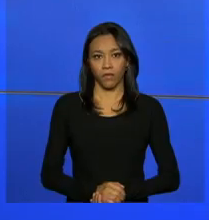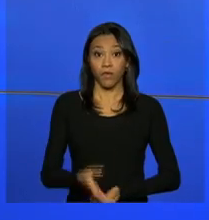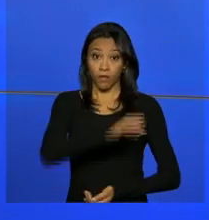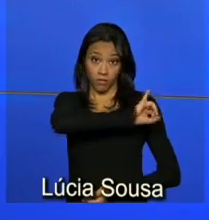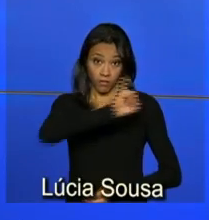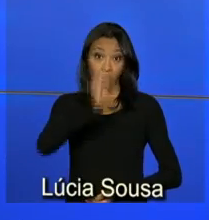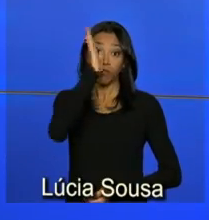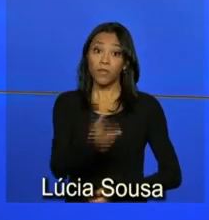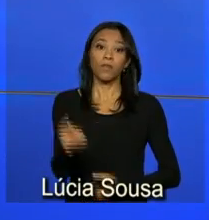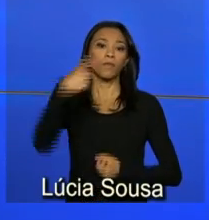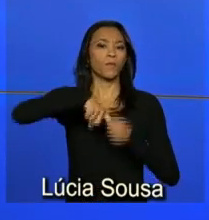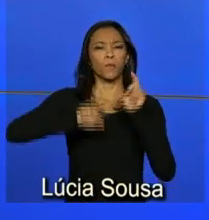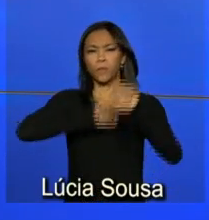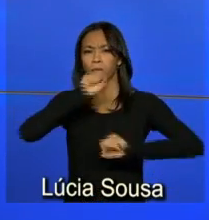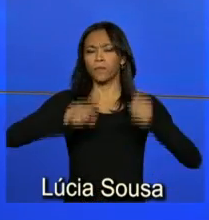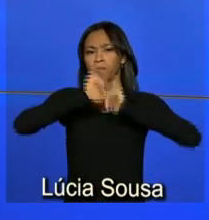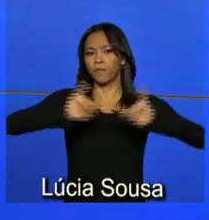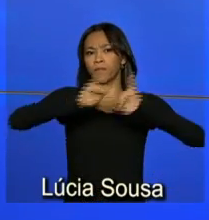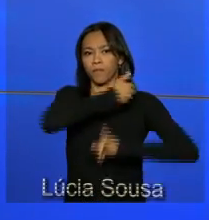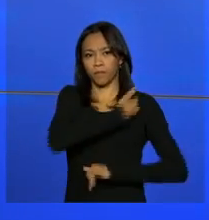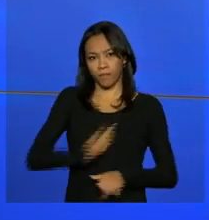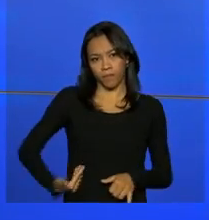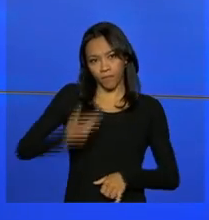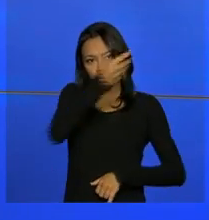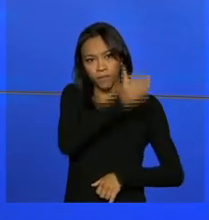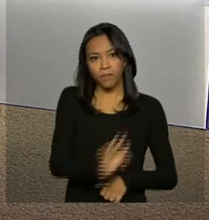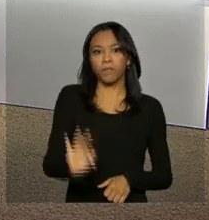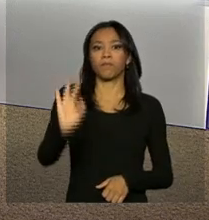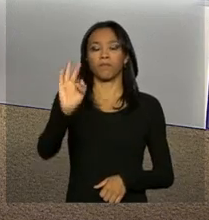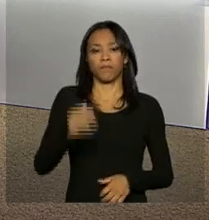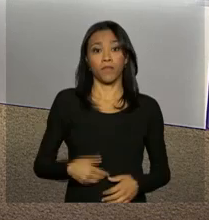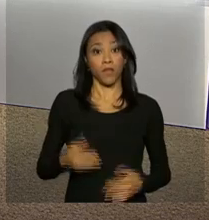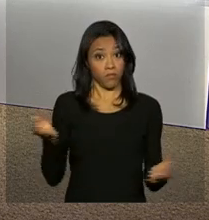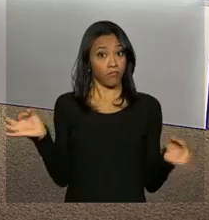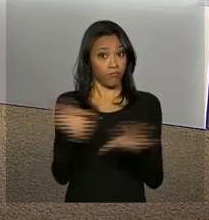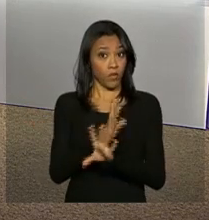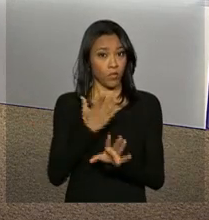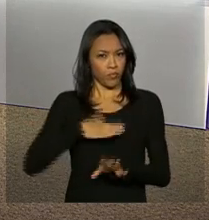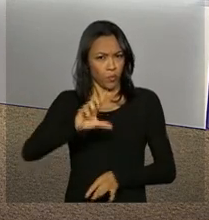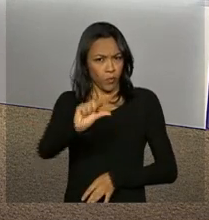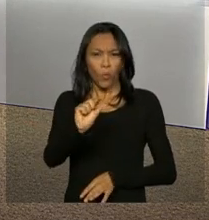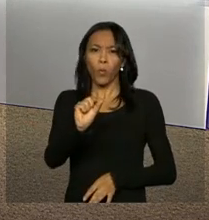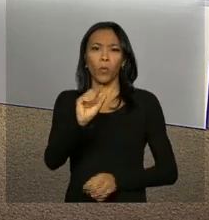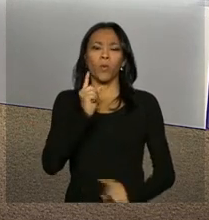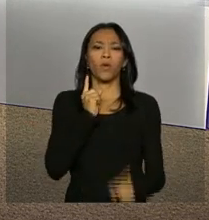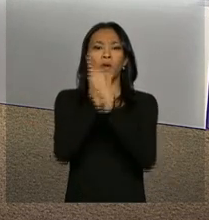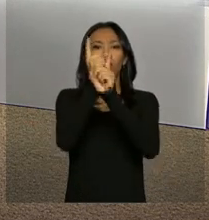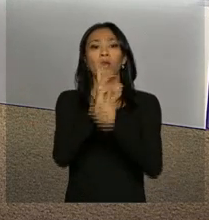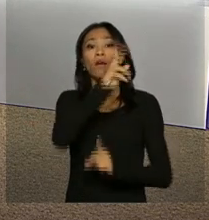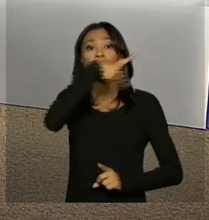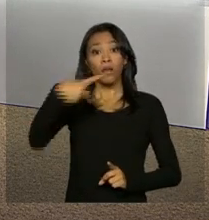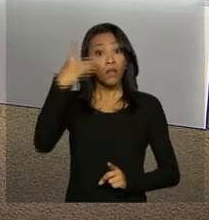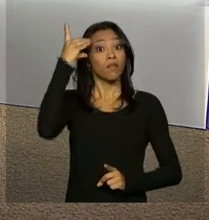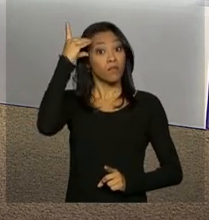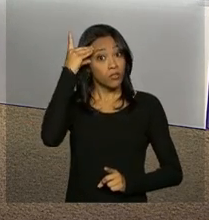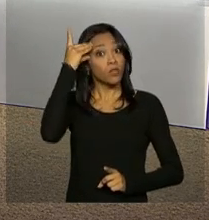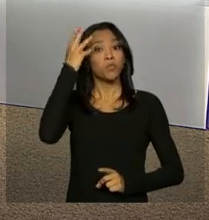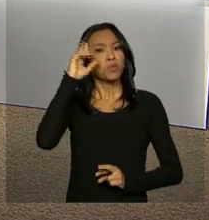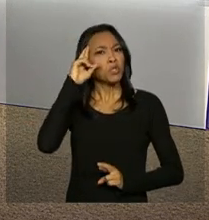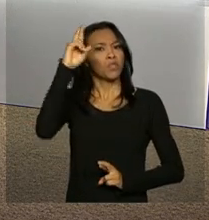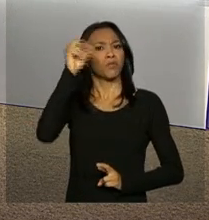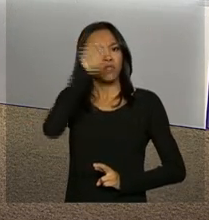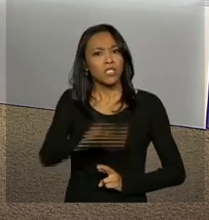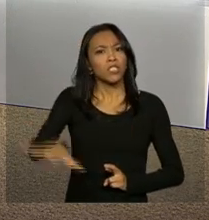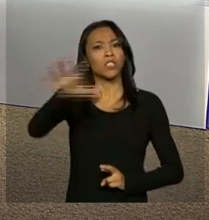Olá, estamos de volta com as notícias do governo federal. Terminou agora há pouco o encontro da presidenta Dilma Rousseff com o